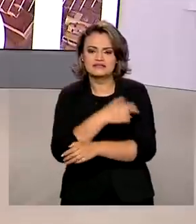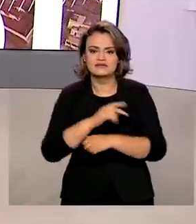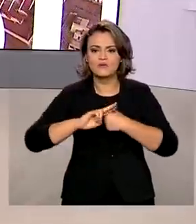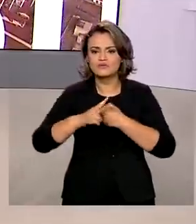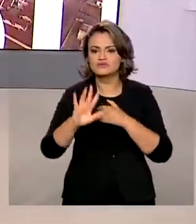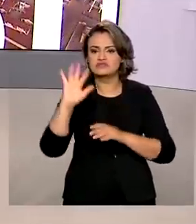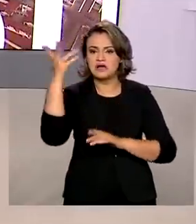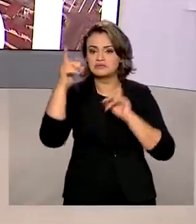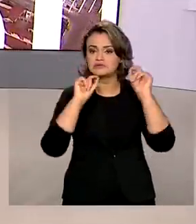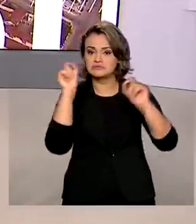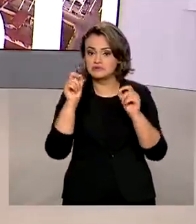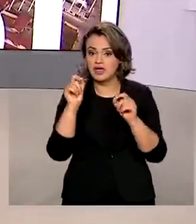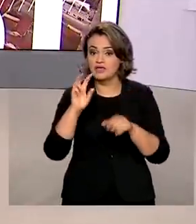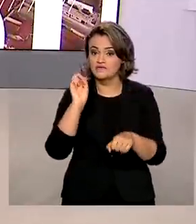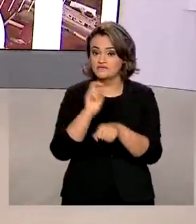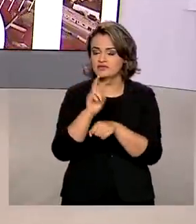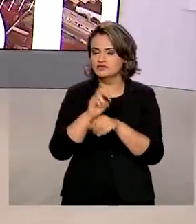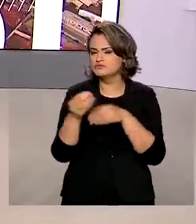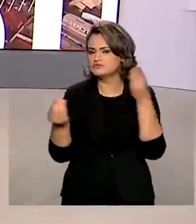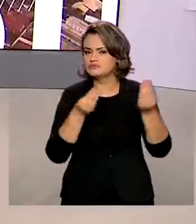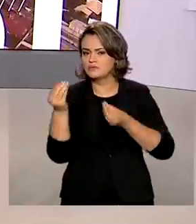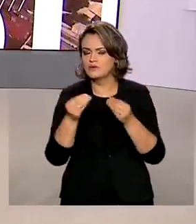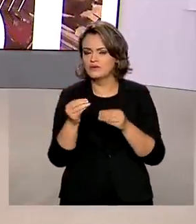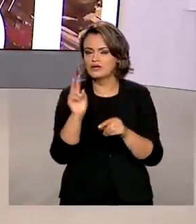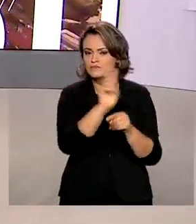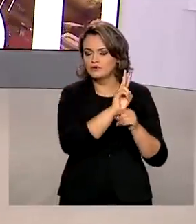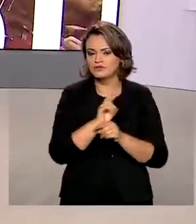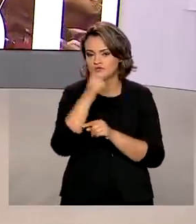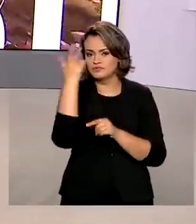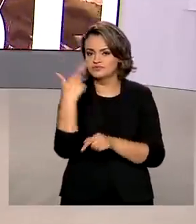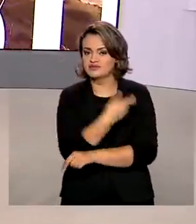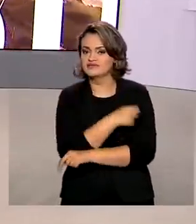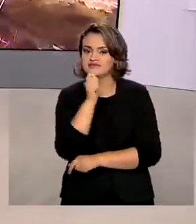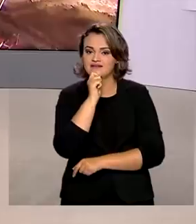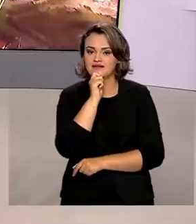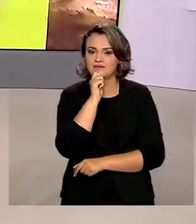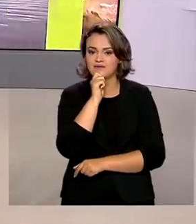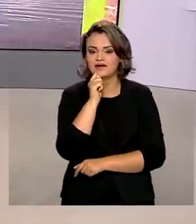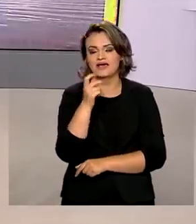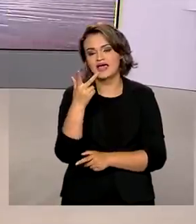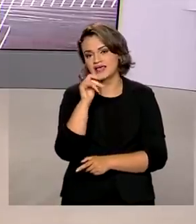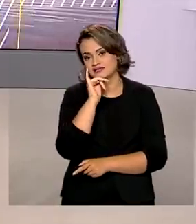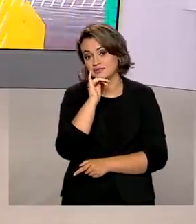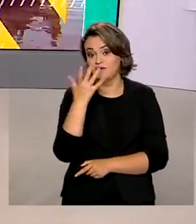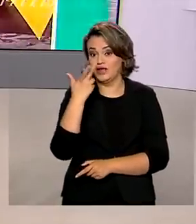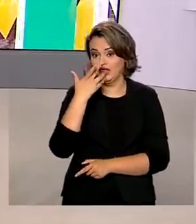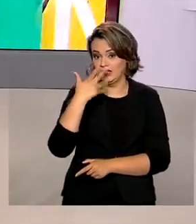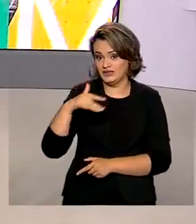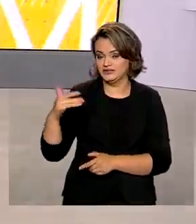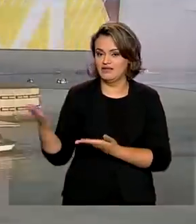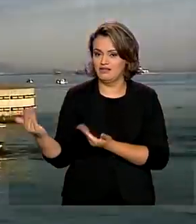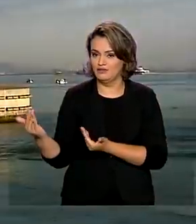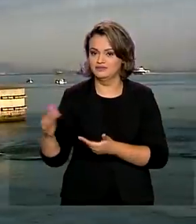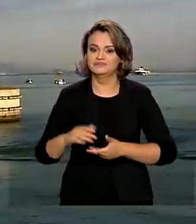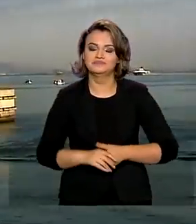a taxa de transmissão do vírus e a proteção de pessoas não imunizadas, como é o caso de crianças e adolescentes.